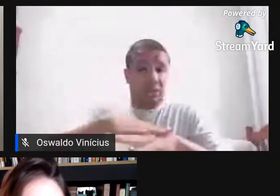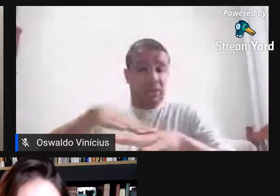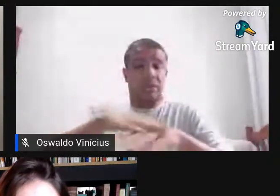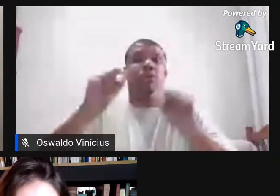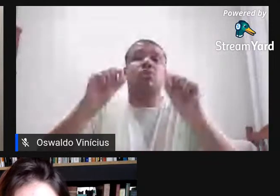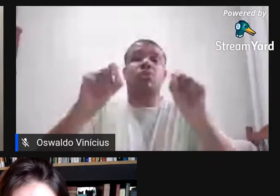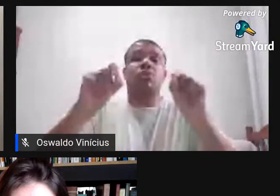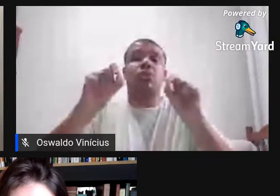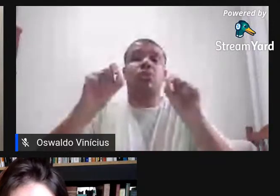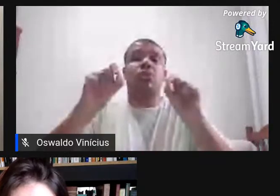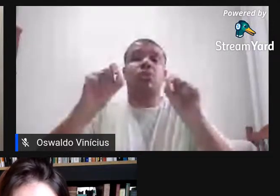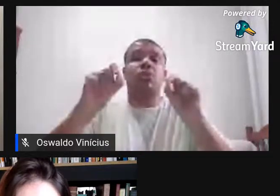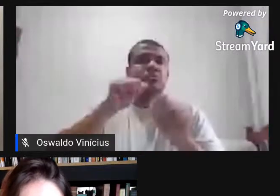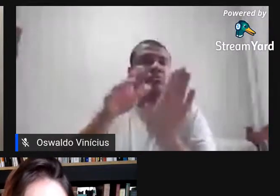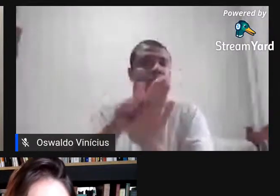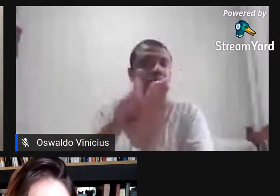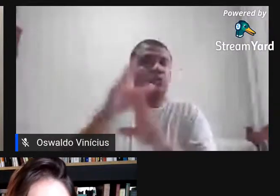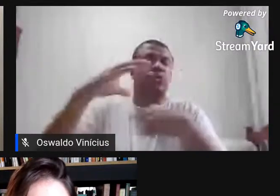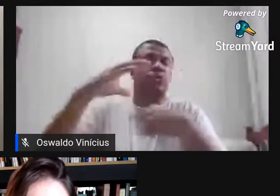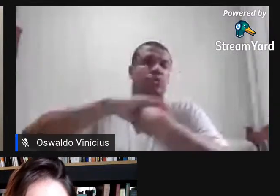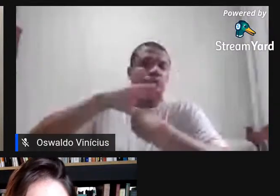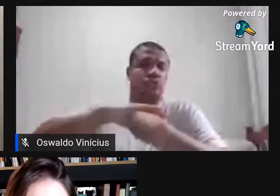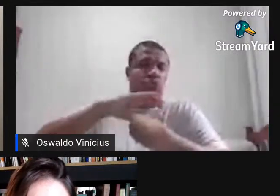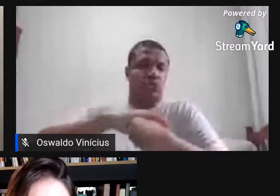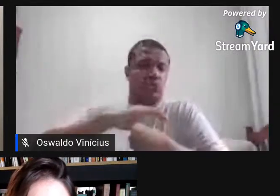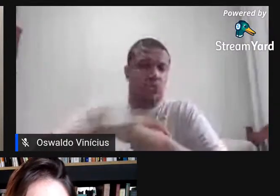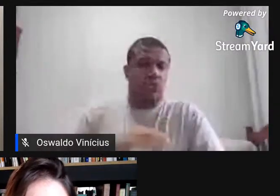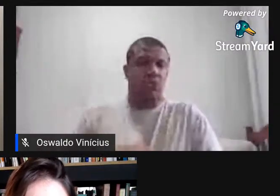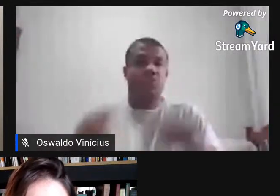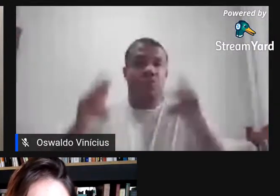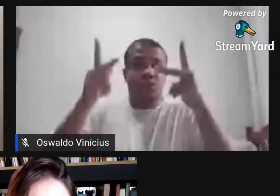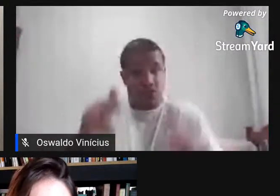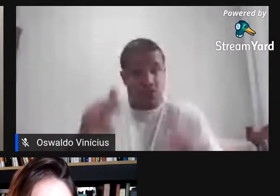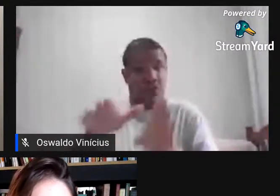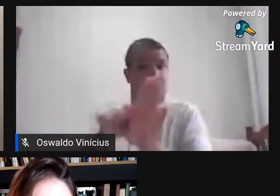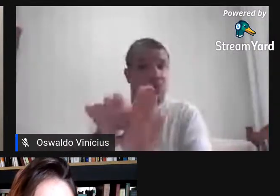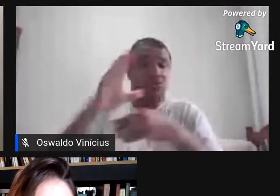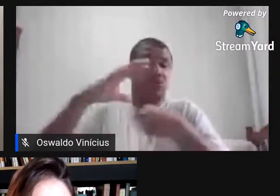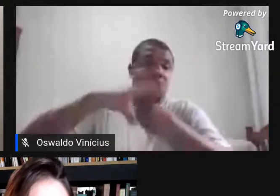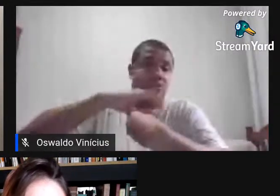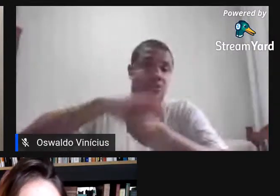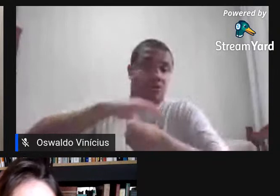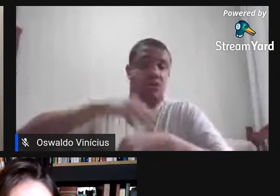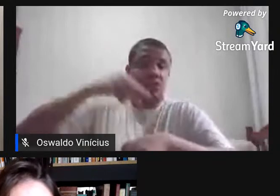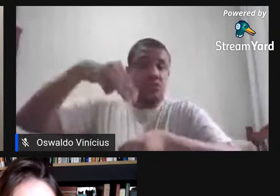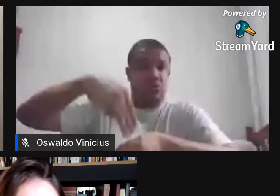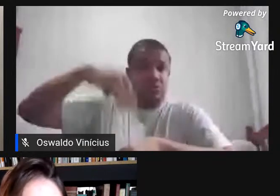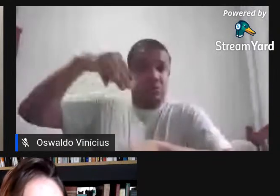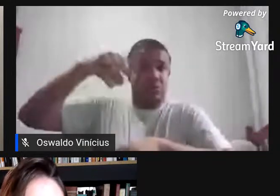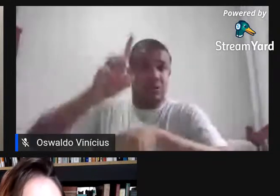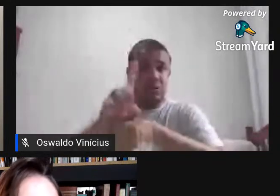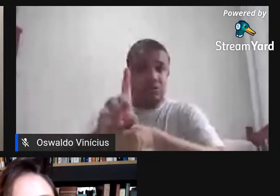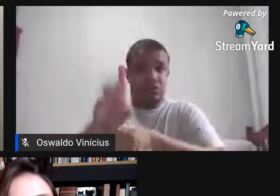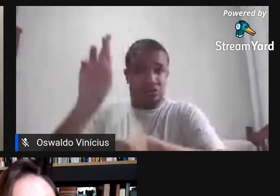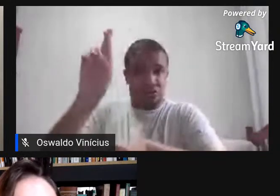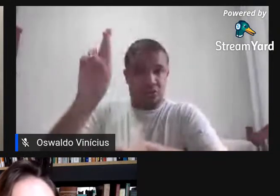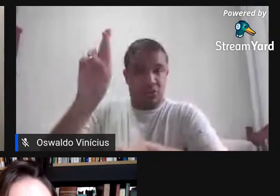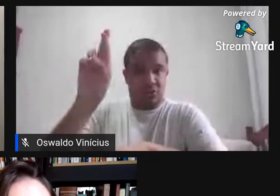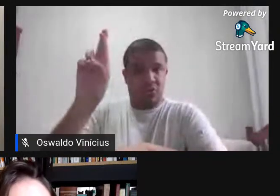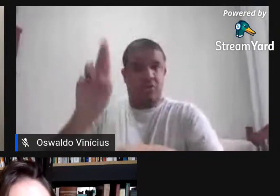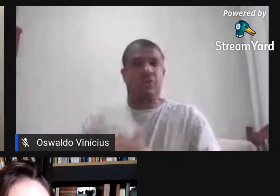nós tivemos aí a sorte de ter as mesmas orientadoras no mestrado, no doutorado. Sim. E